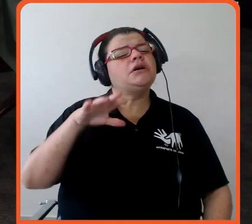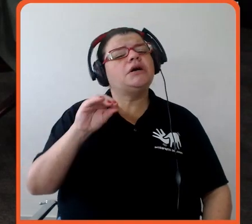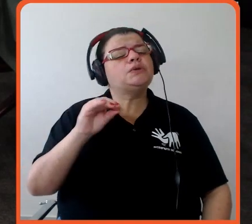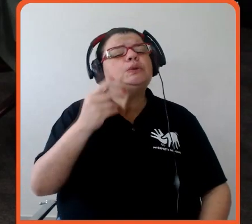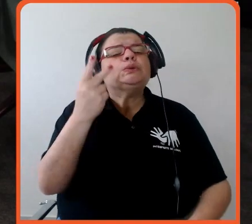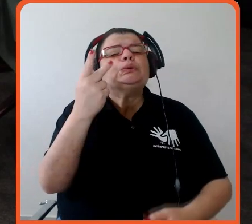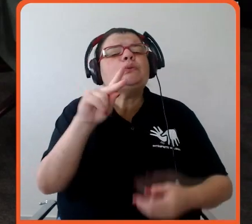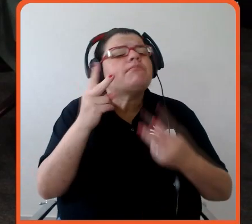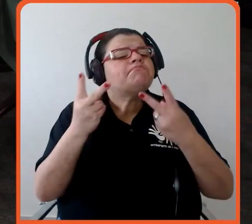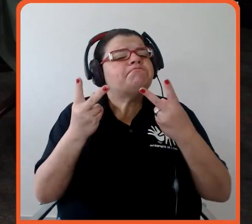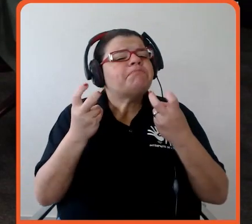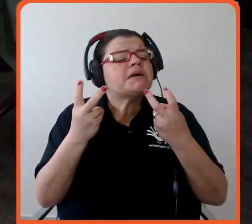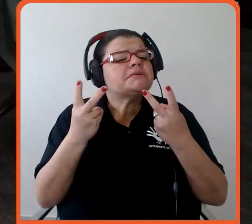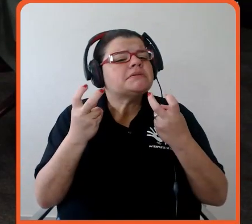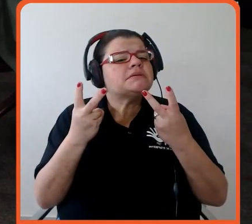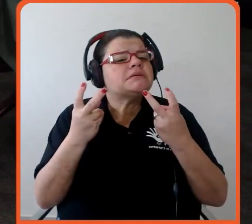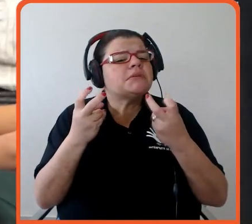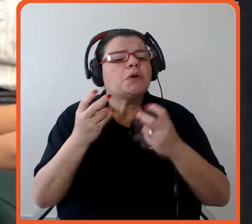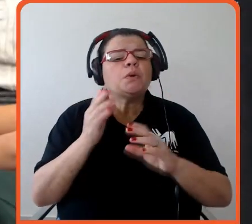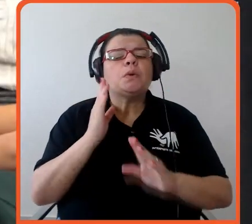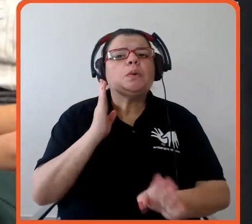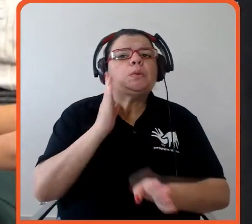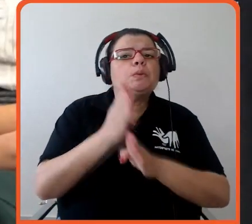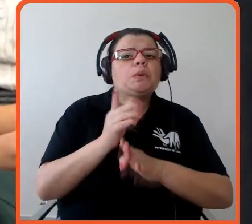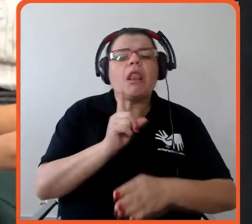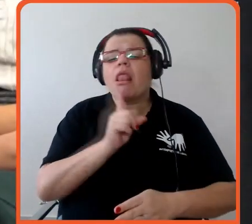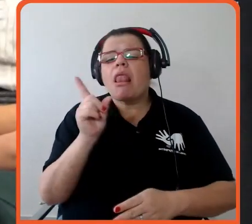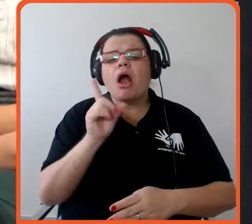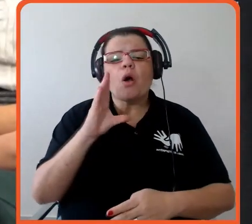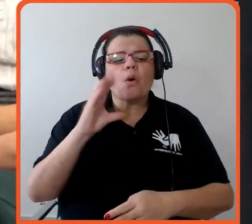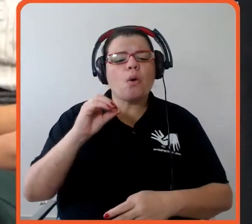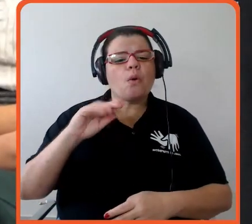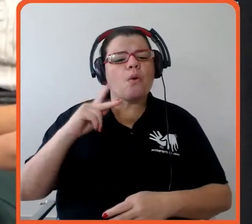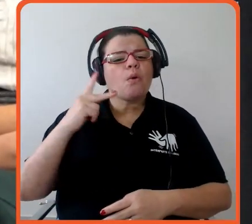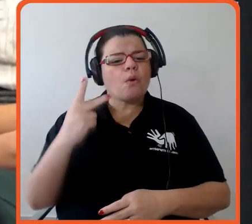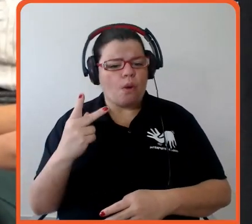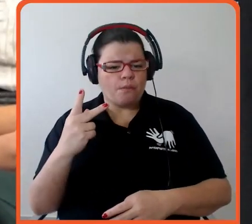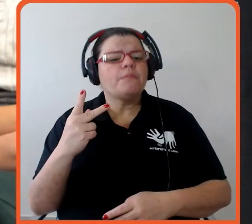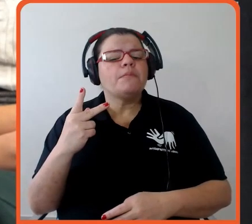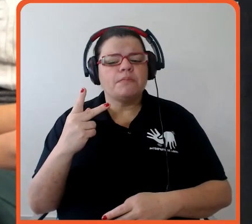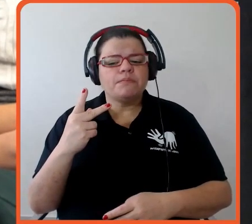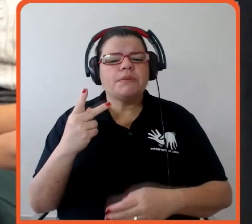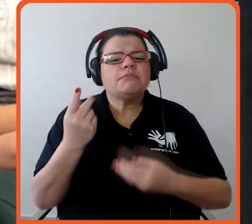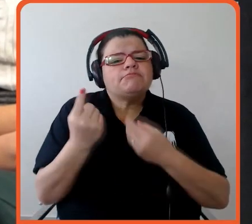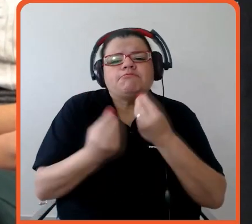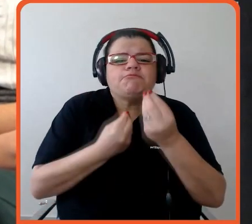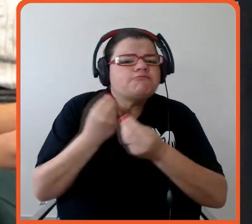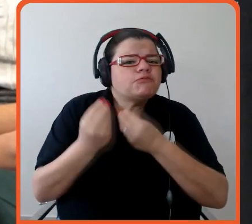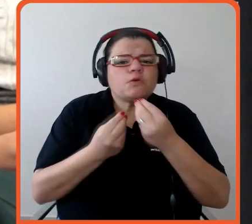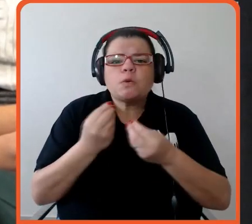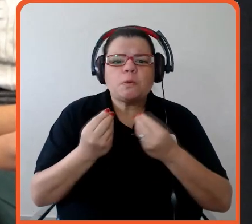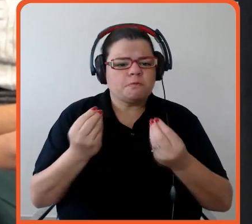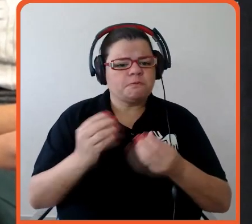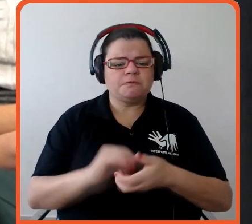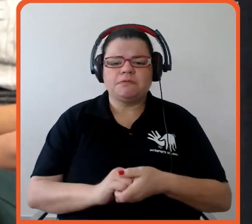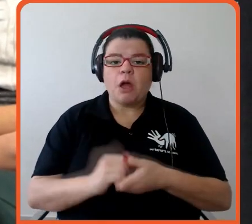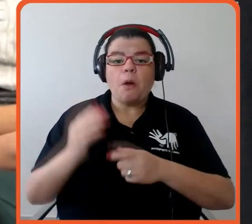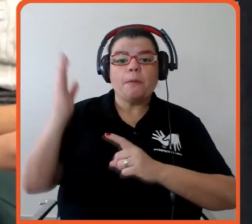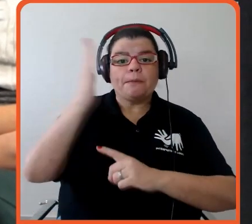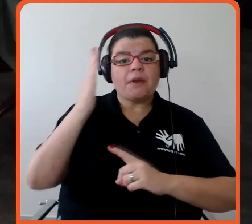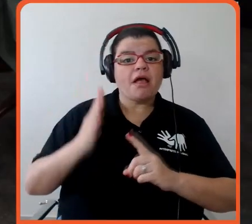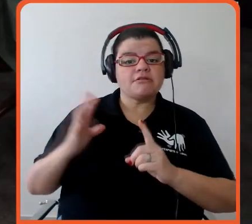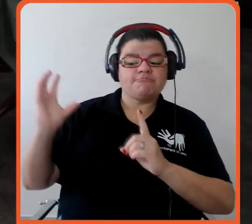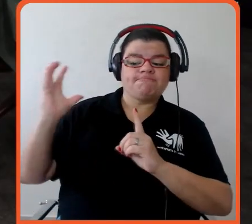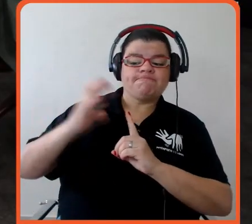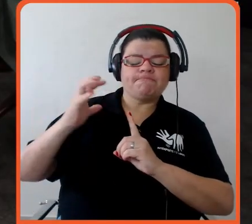que aconteceu na COP, né? E fazendo um pouco essa aterrissagem aqui para o Brasil. Obrigado, Carlo. Acho